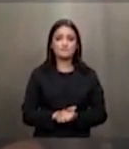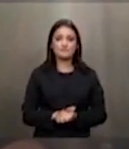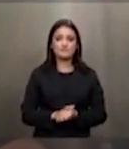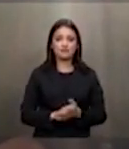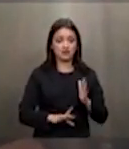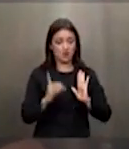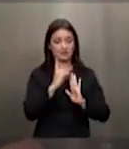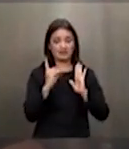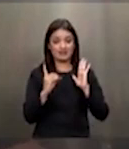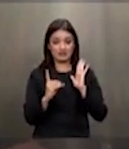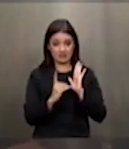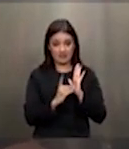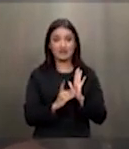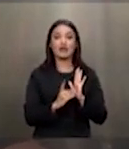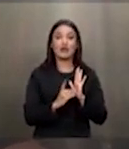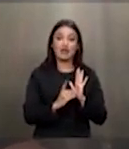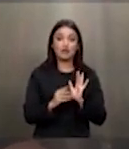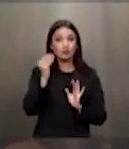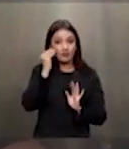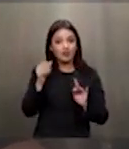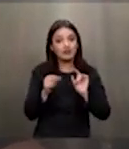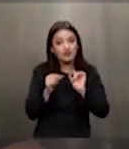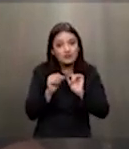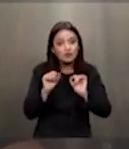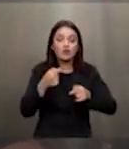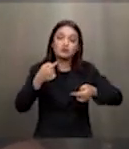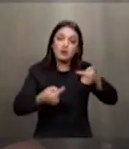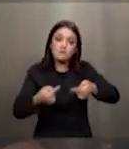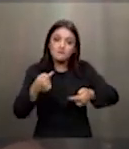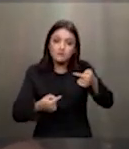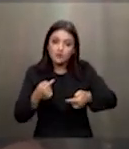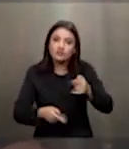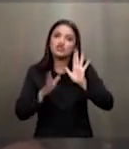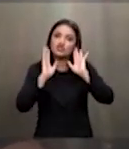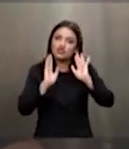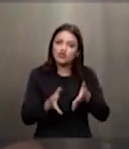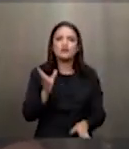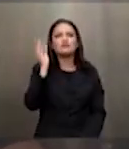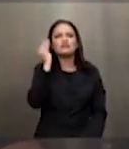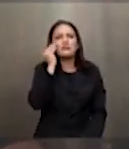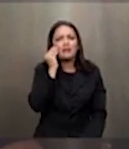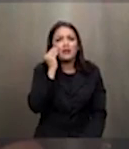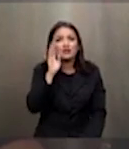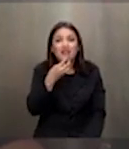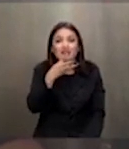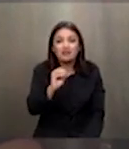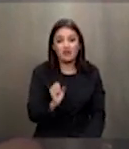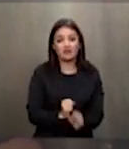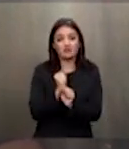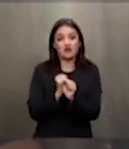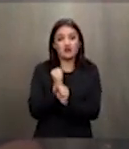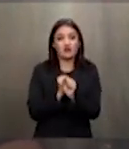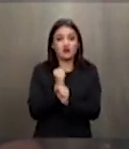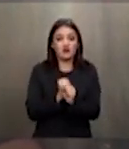o decreto tenta ressuscitar uma configuração de política que já foi pauta audiência publicada aí 6590 até ensino